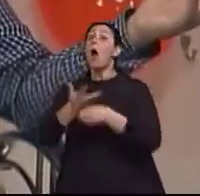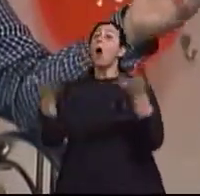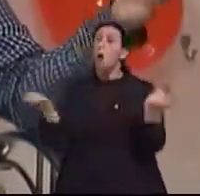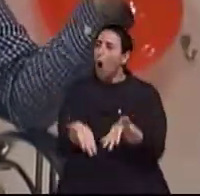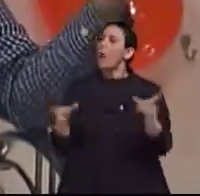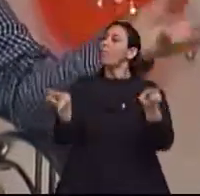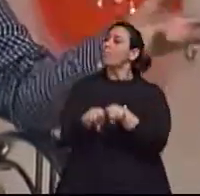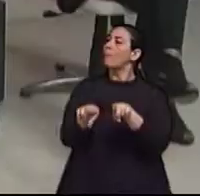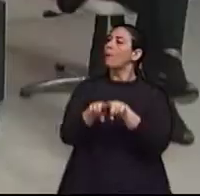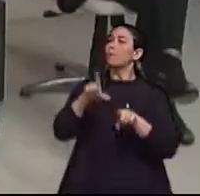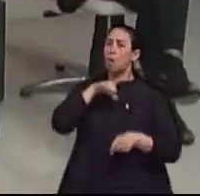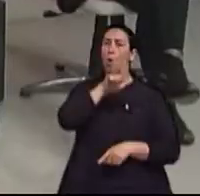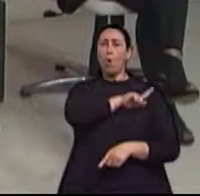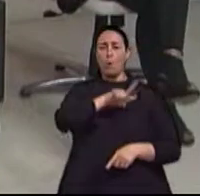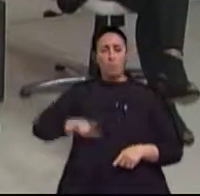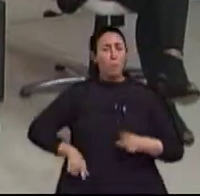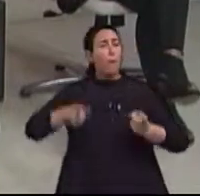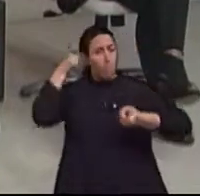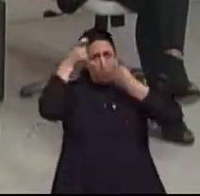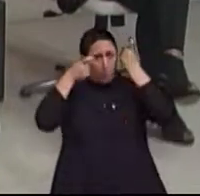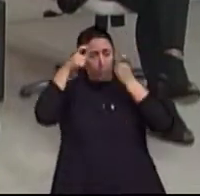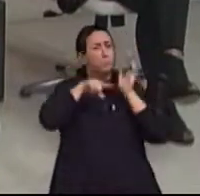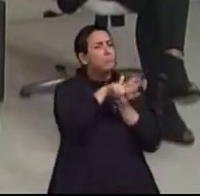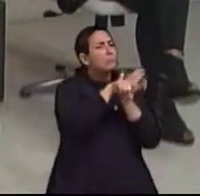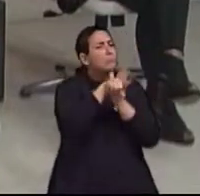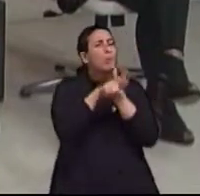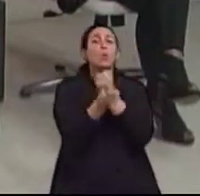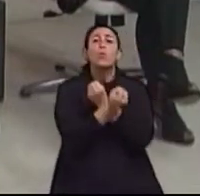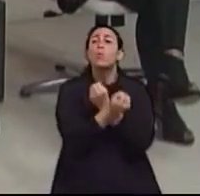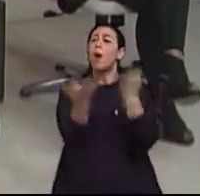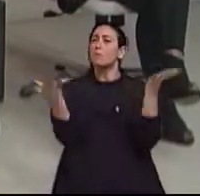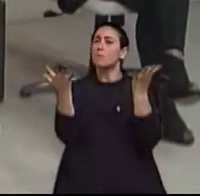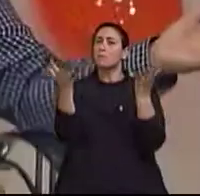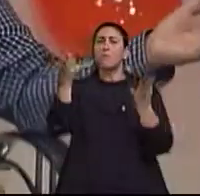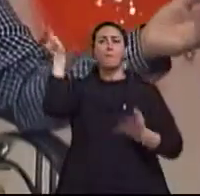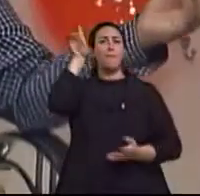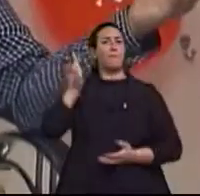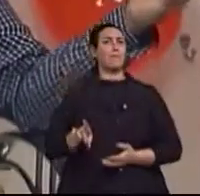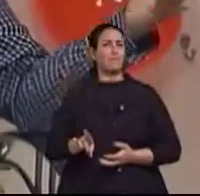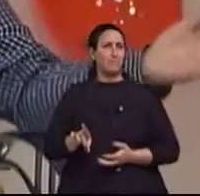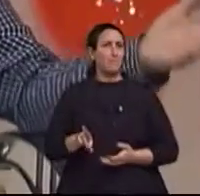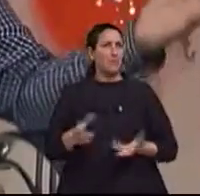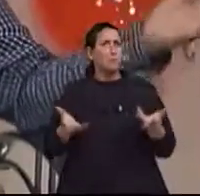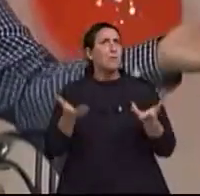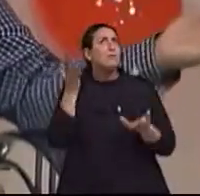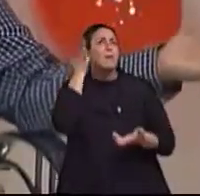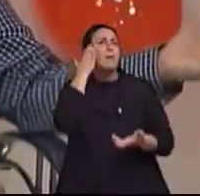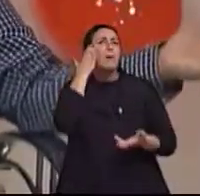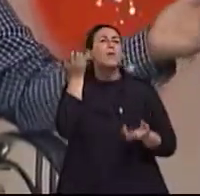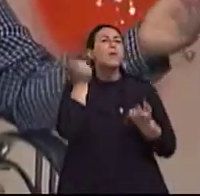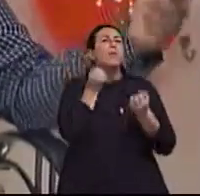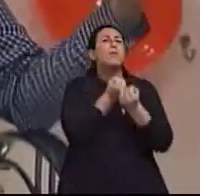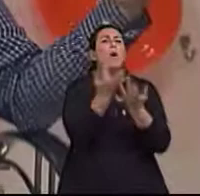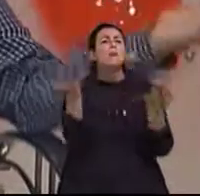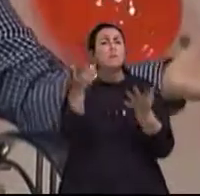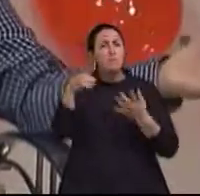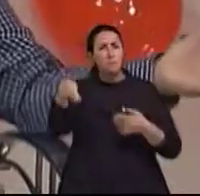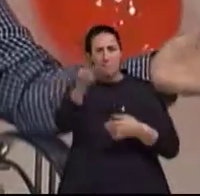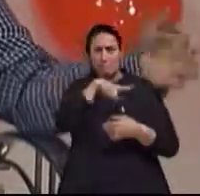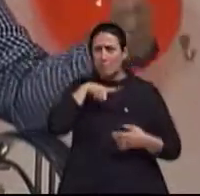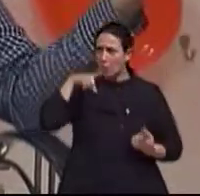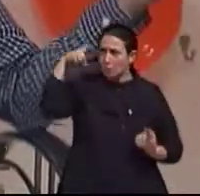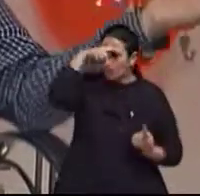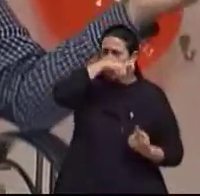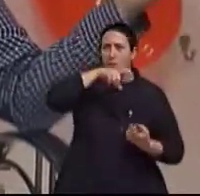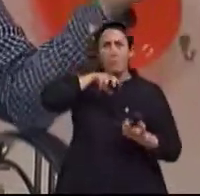preocupação do governo, inclusive, do IBGE, evidentemente, de estar contabilizando o grau de funcionalidade, a dificuldade